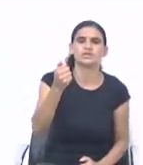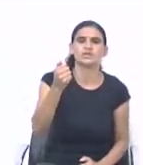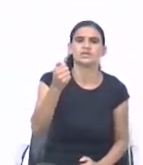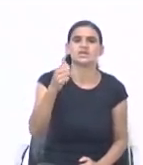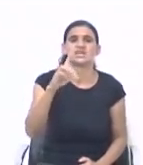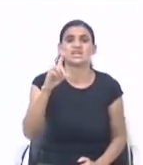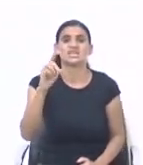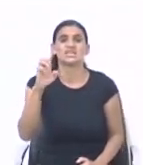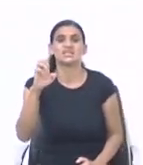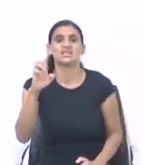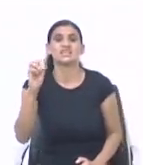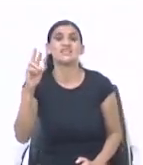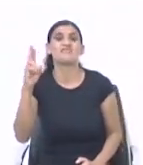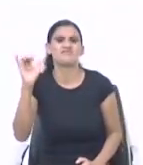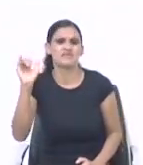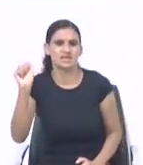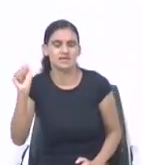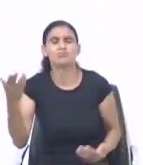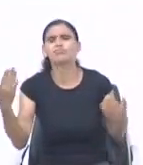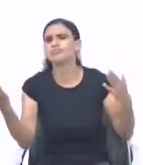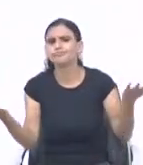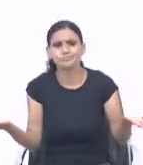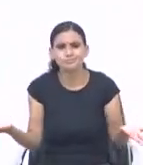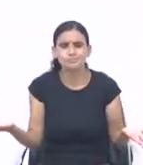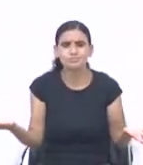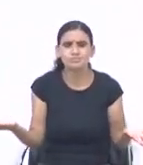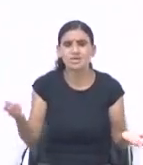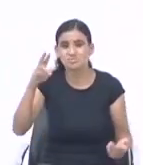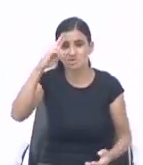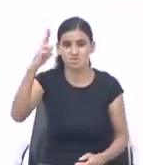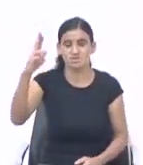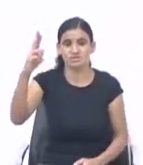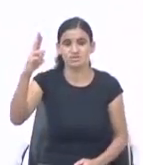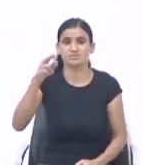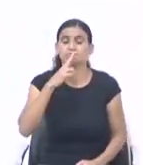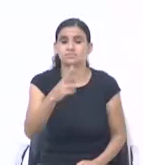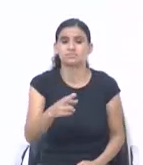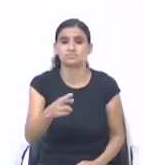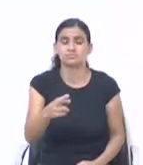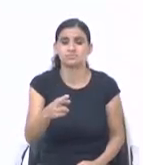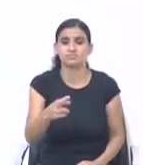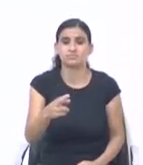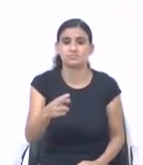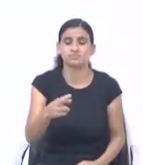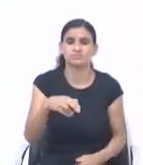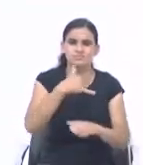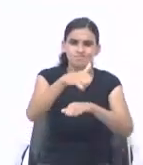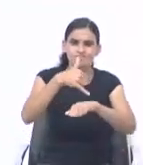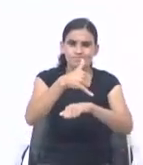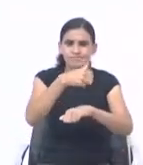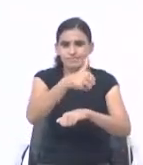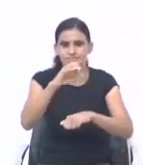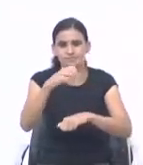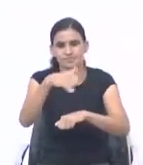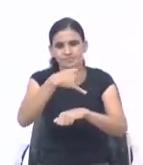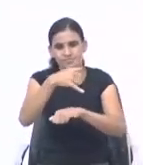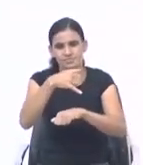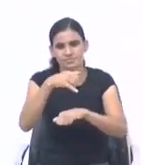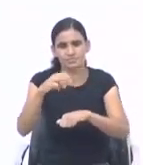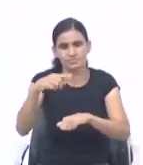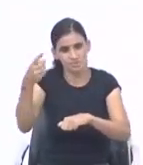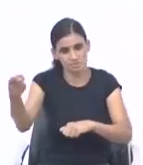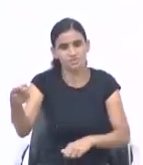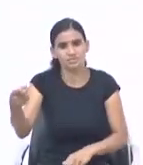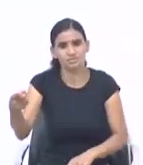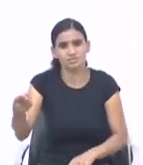seu Senhor. Disse ao primeiro. Quanto me deves ao meu Senhor? E ele respondeu. Sem medidas de azeite. E disse. Toma a tua conta. E